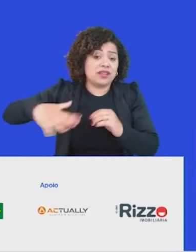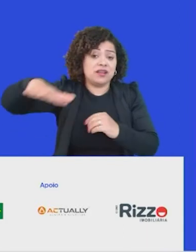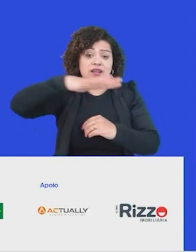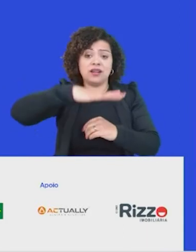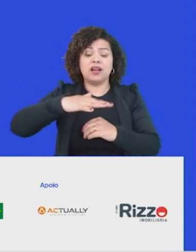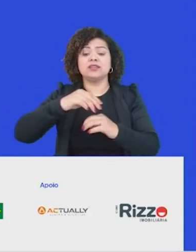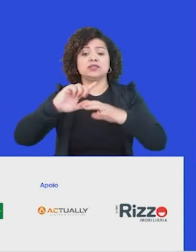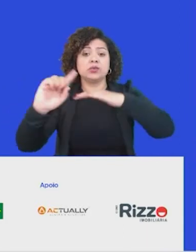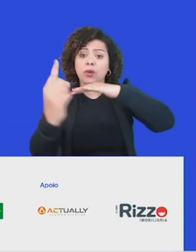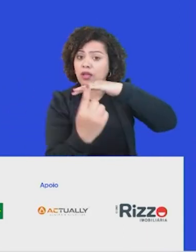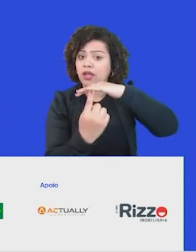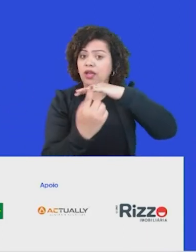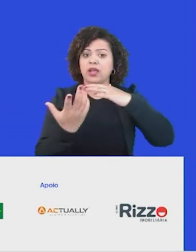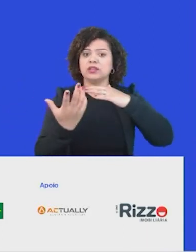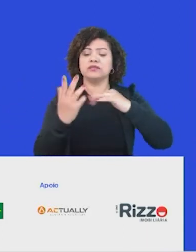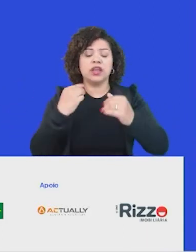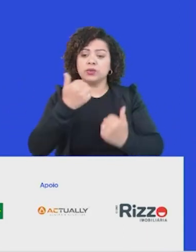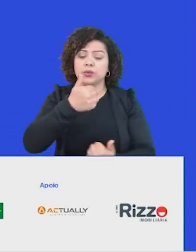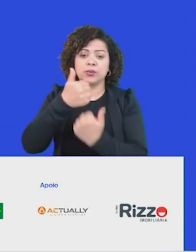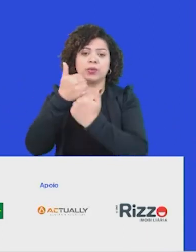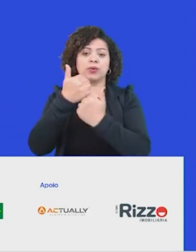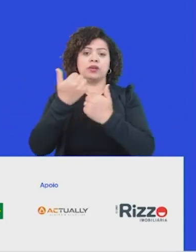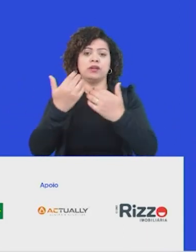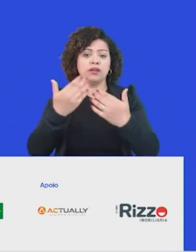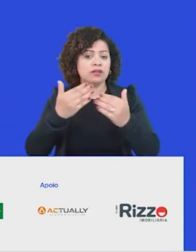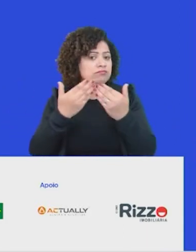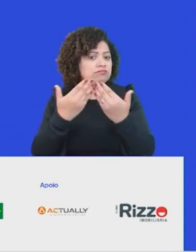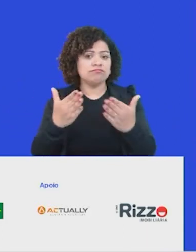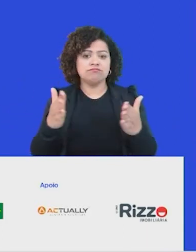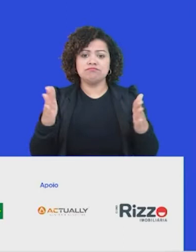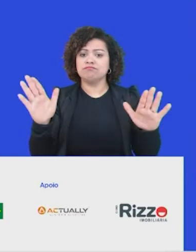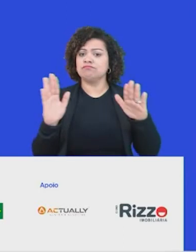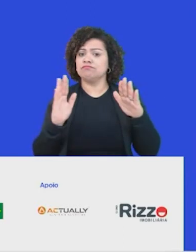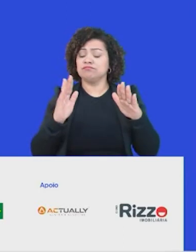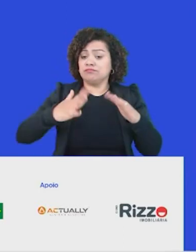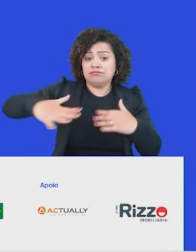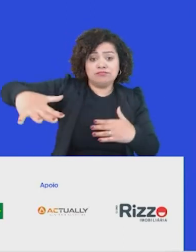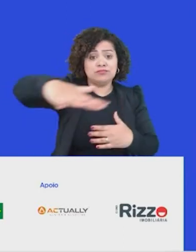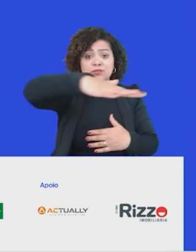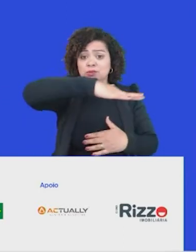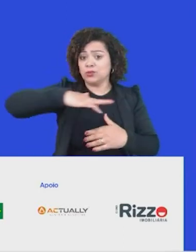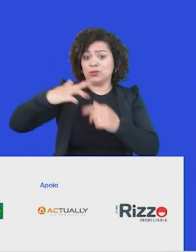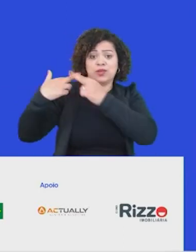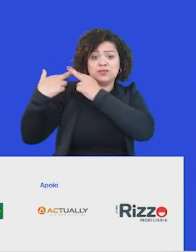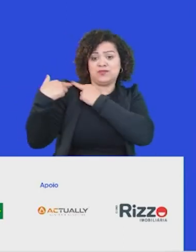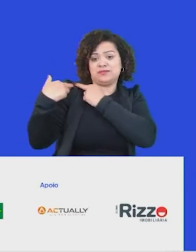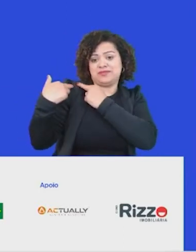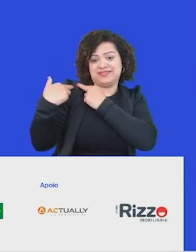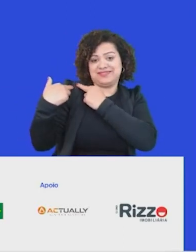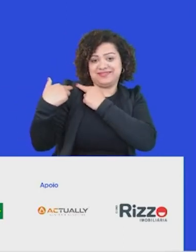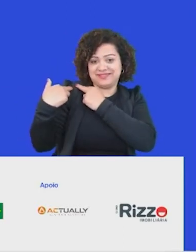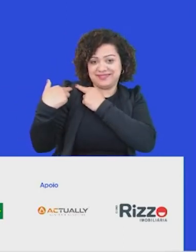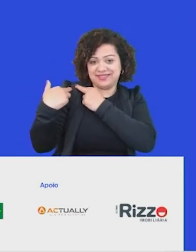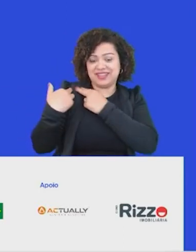dos clientes, vem do colaborador, vem de uma forma ampla dessa comunidade que está assistindo, está vendo hoje na